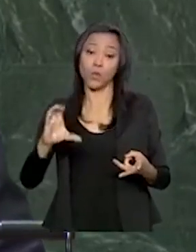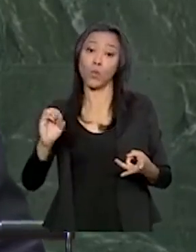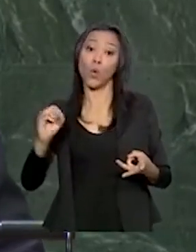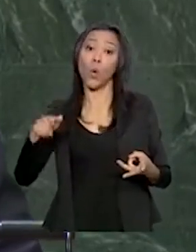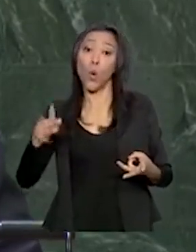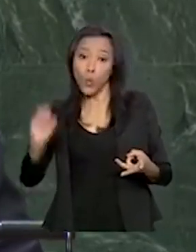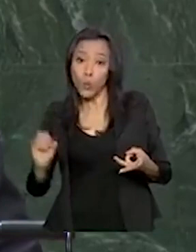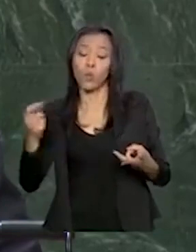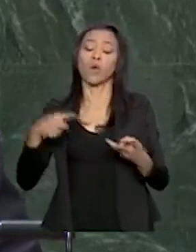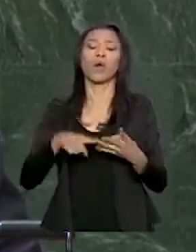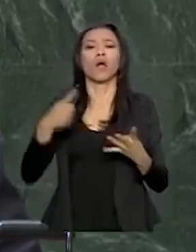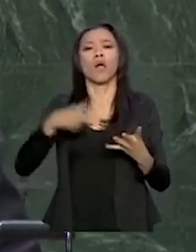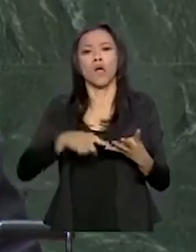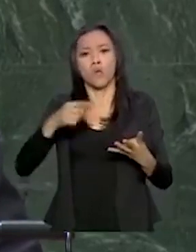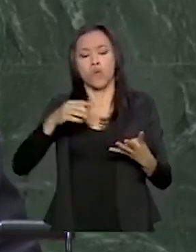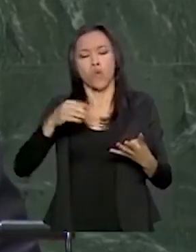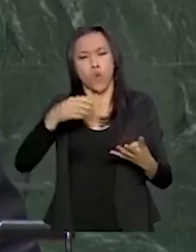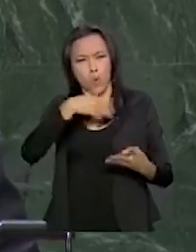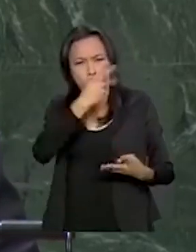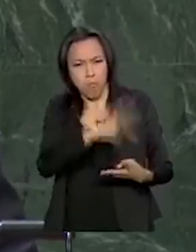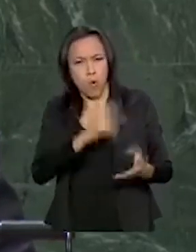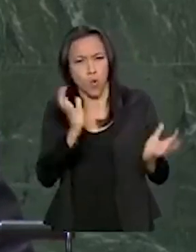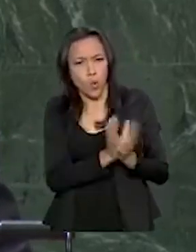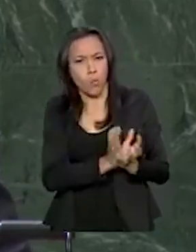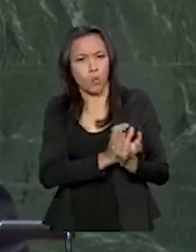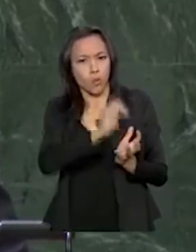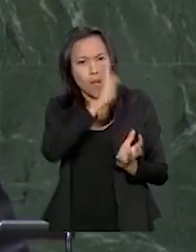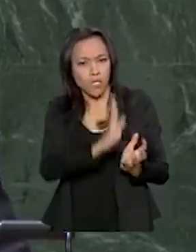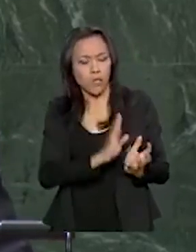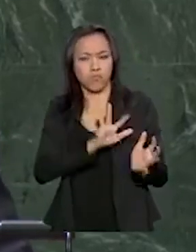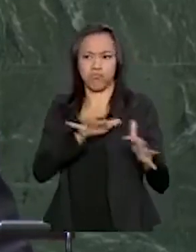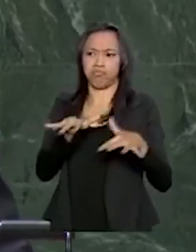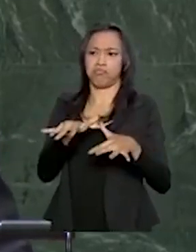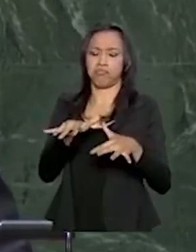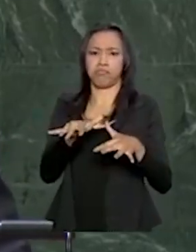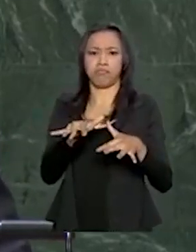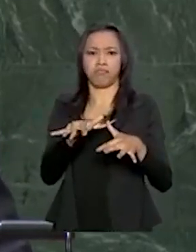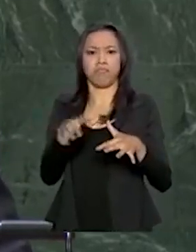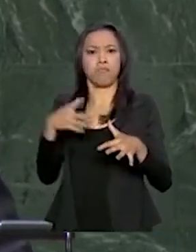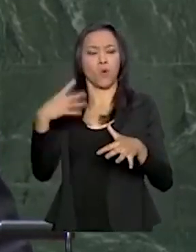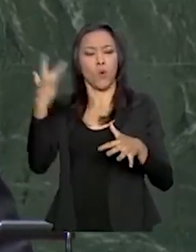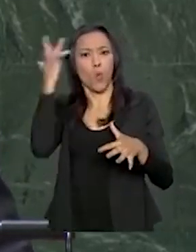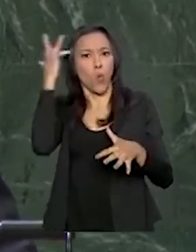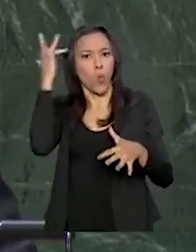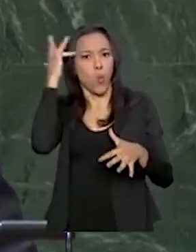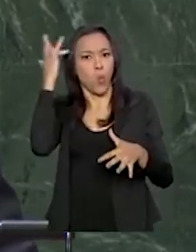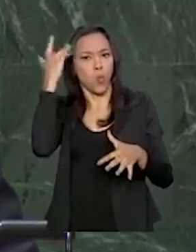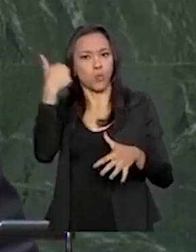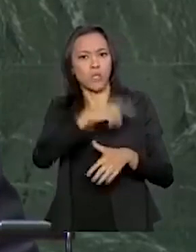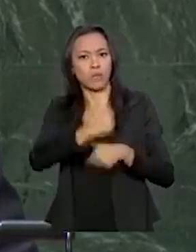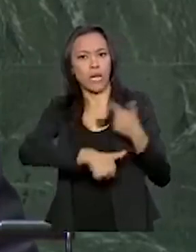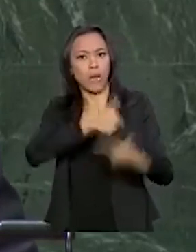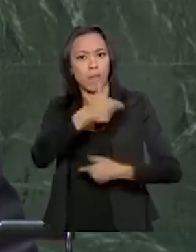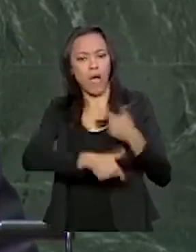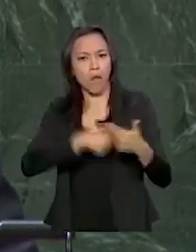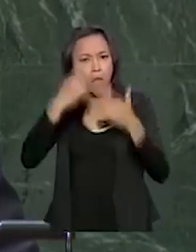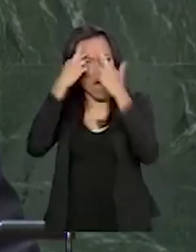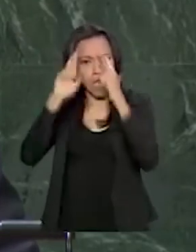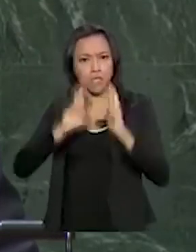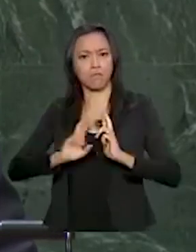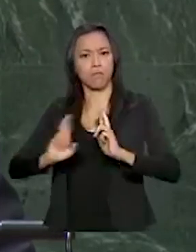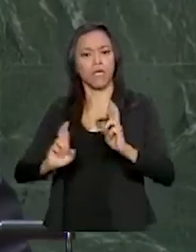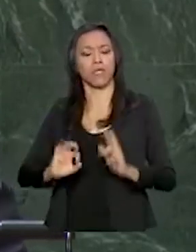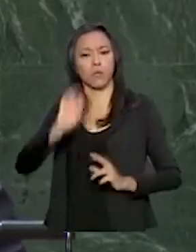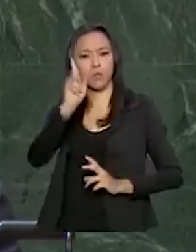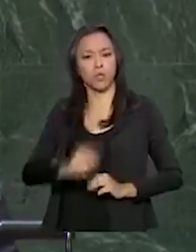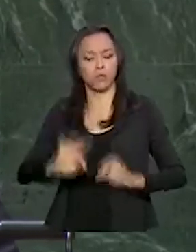brasileiros são reconhecidos pela qualidade de seu trabalho e pelo respeito à população, aos direitos humanos